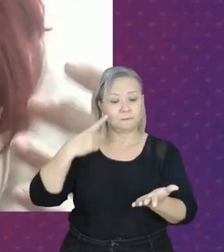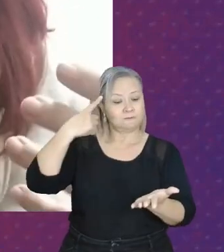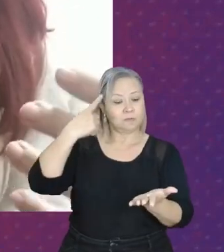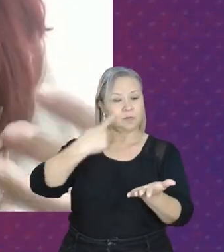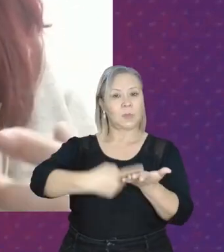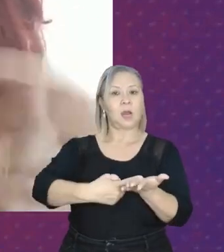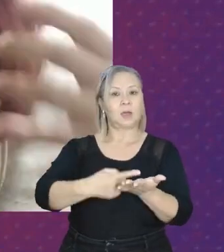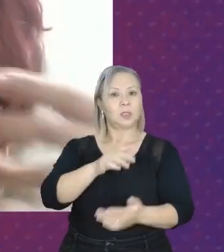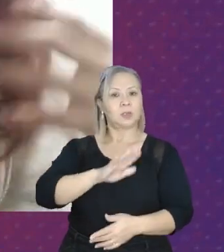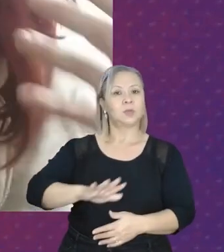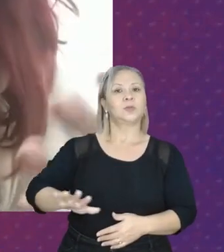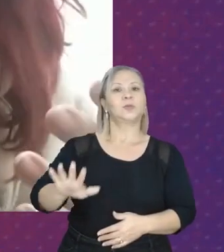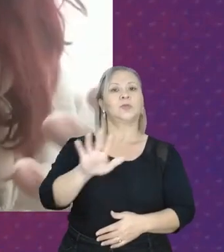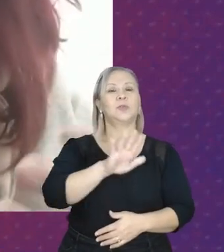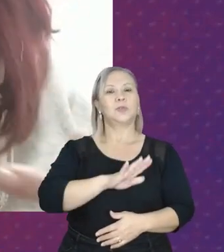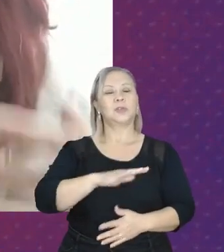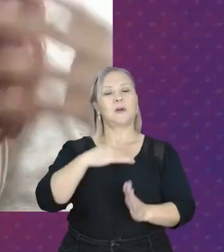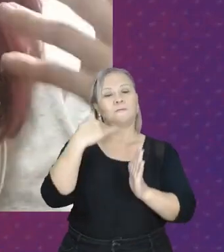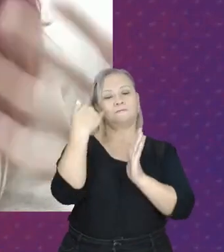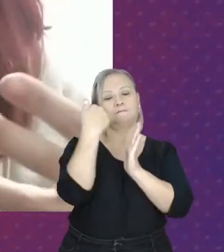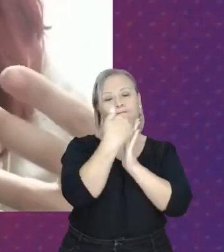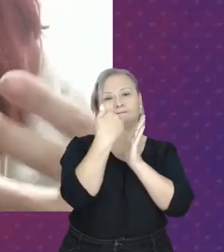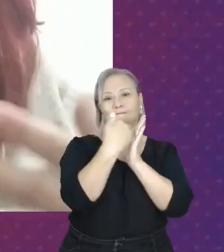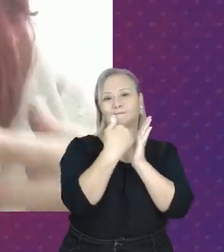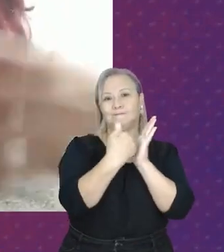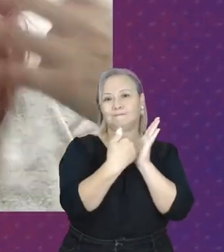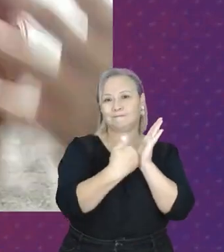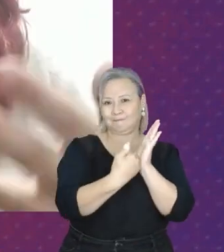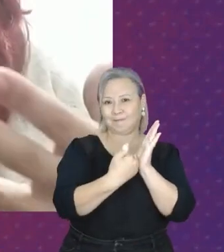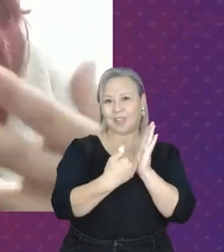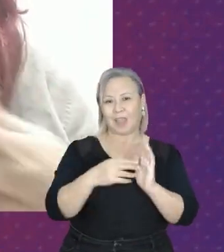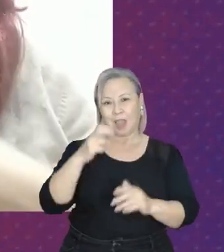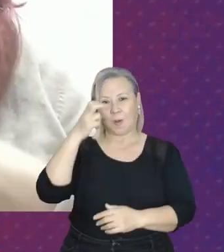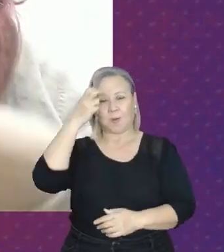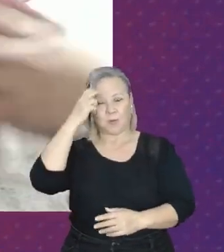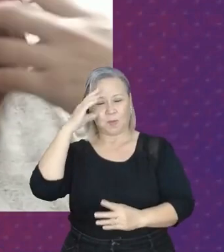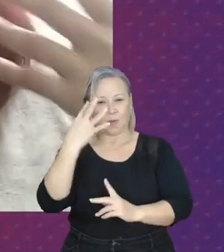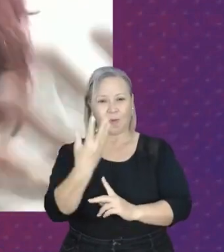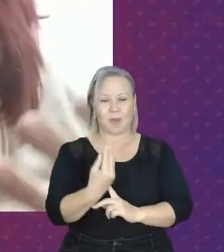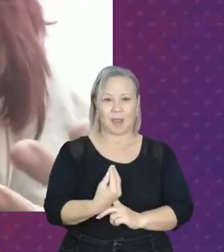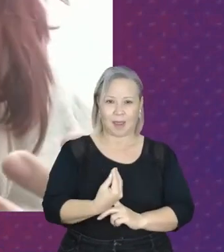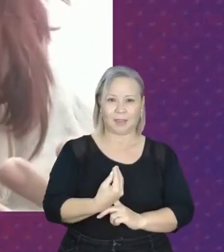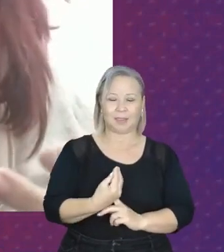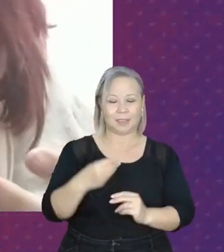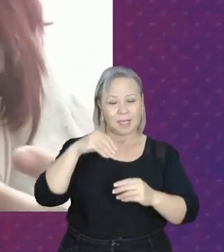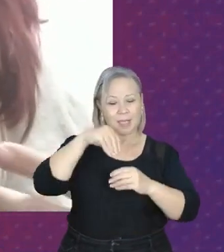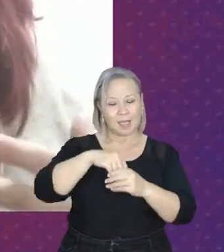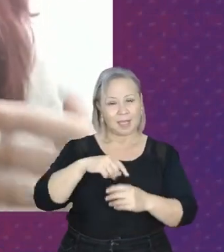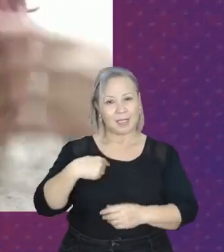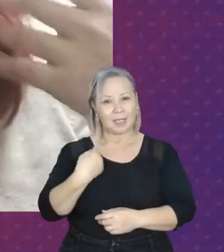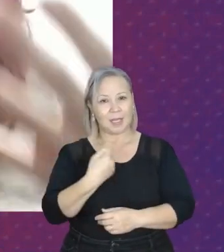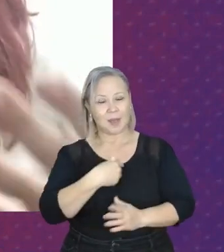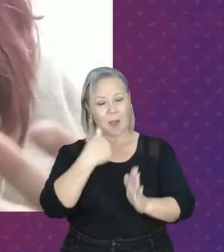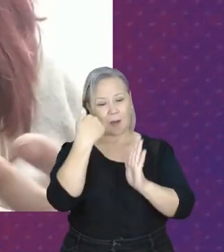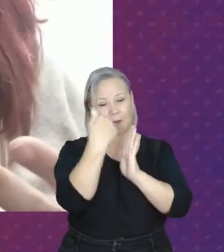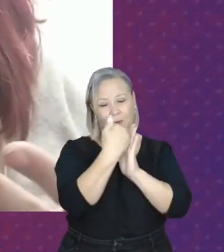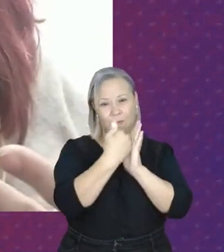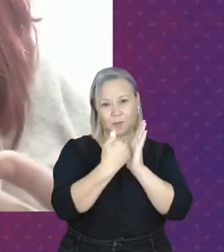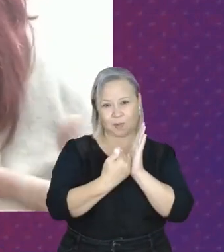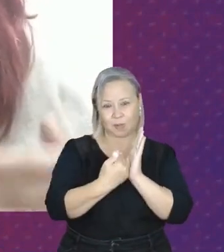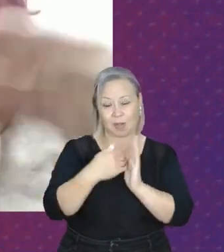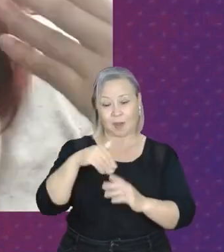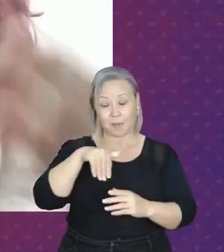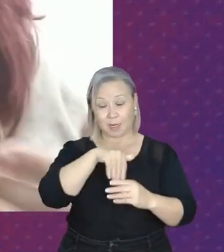todas nós pautemos a cultura e a arte dentro dos nossos programas e nessas